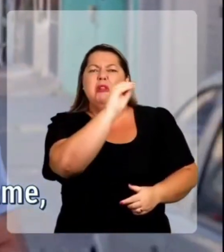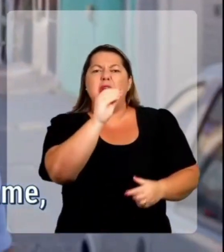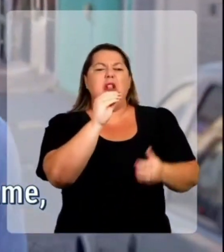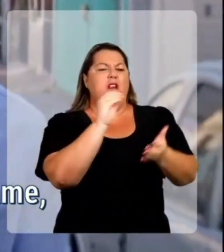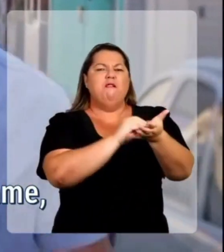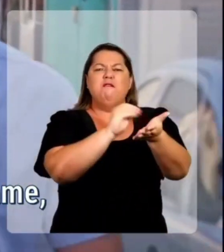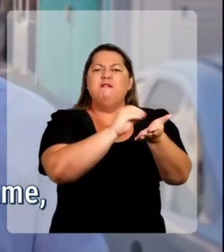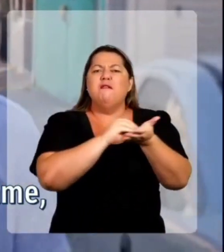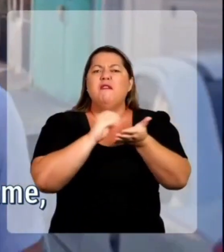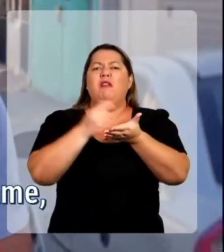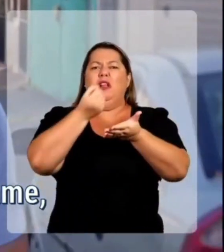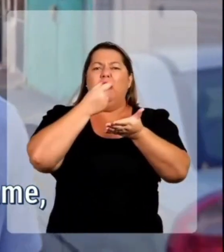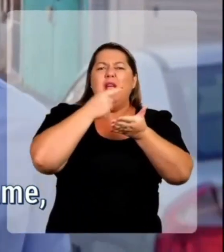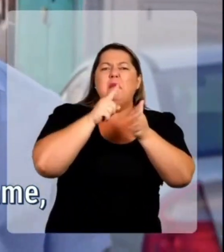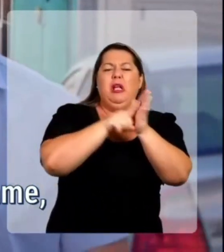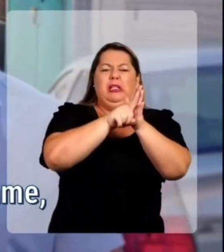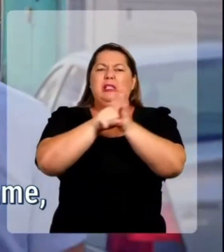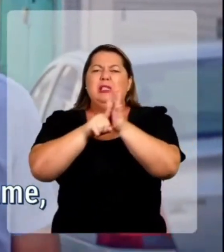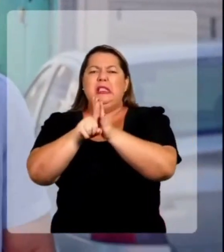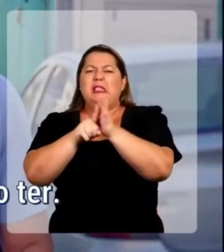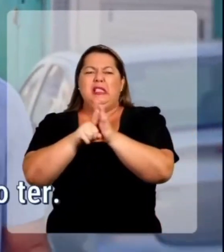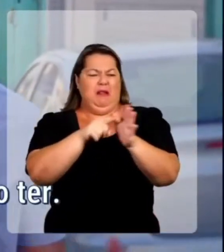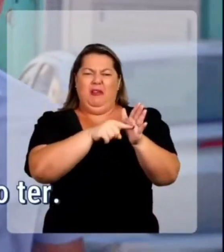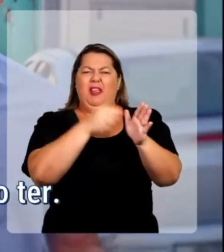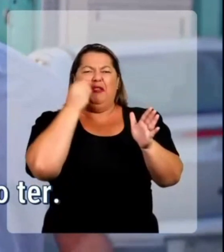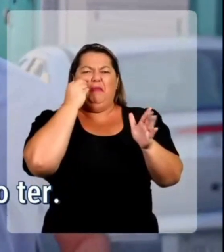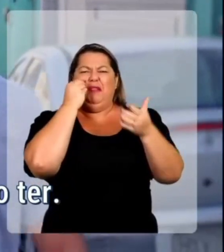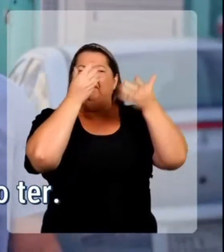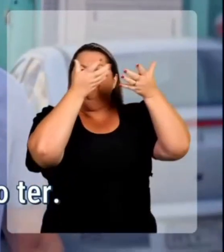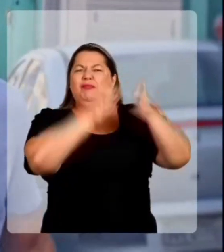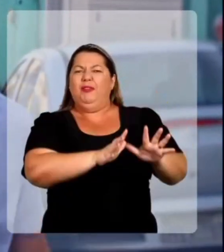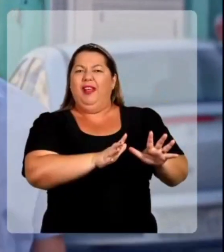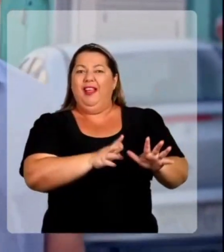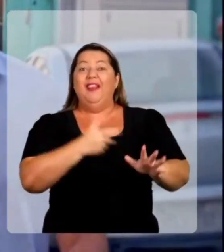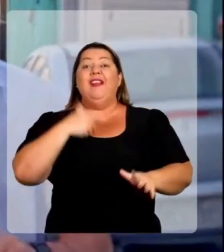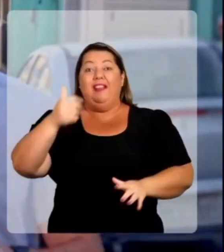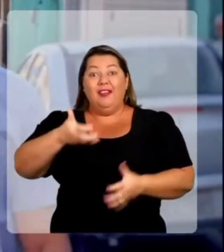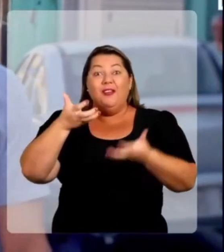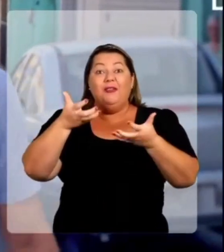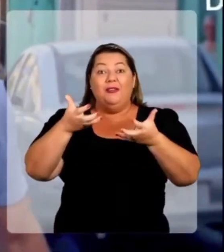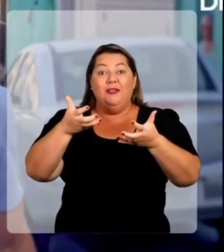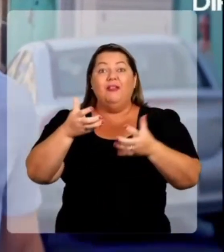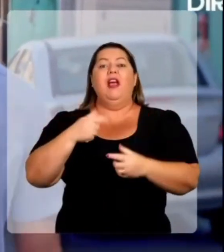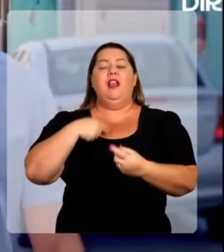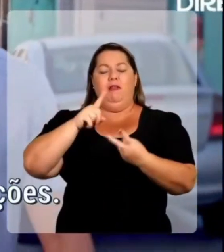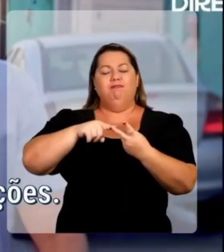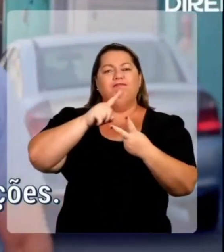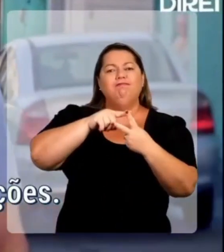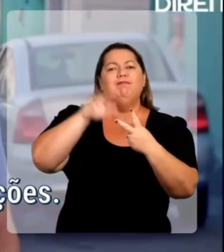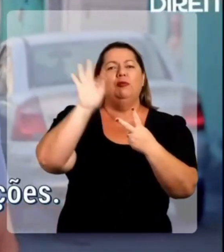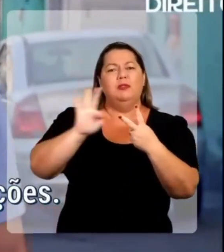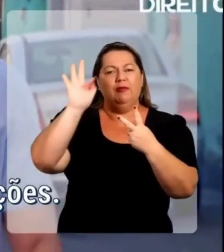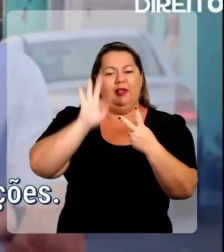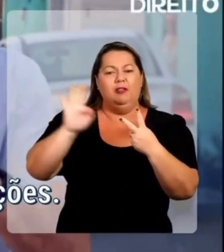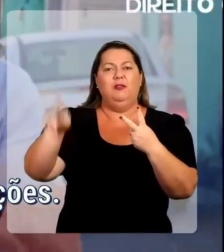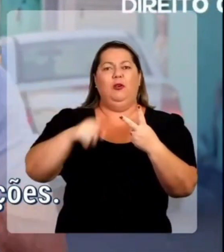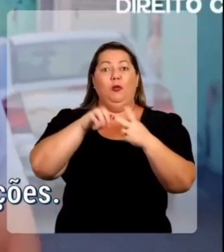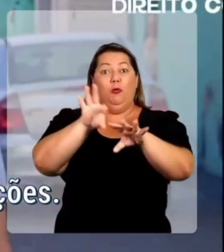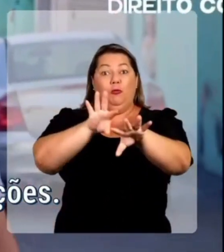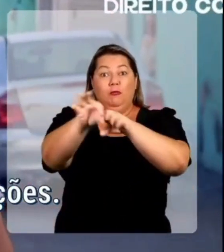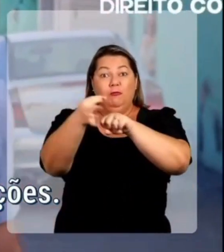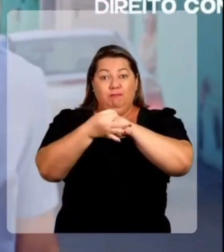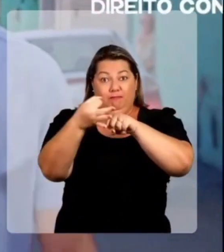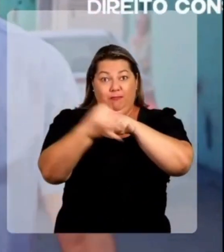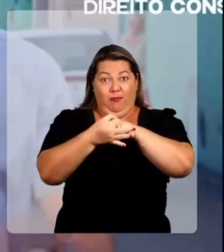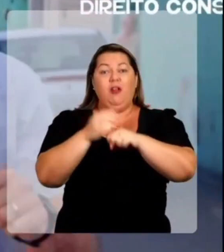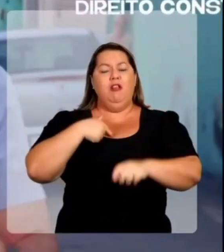pessoas sem remédio, consulta e exame, essa experiência eu não quero ter. Por outro lado, fiz duas faculdades, duas